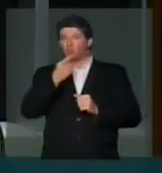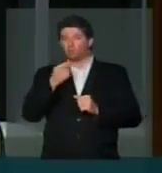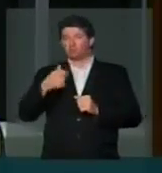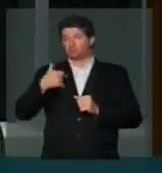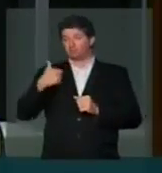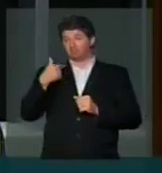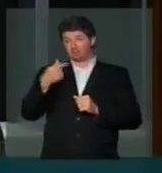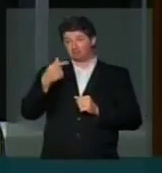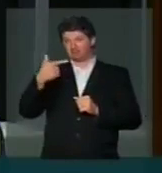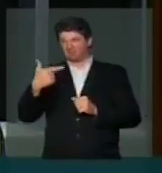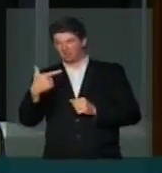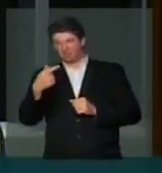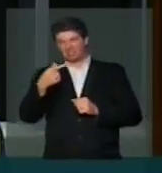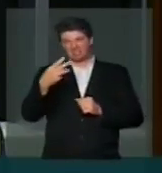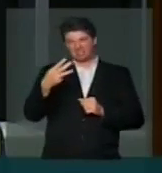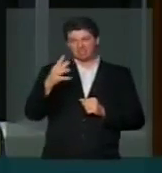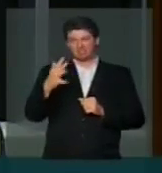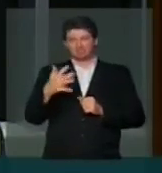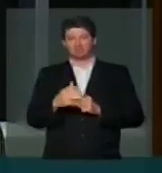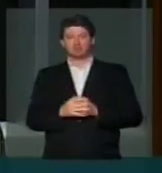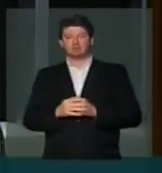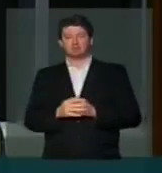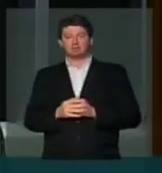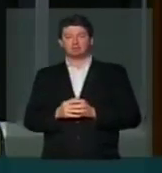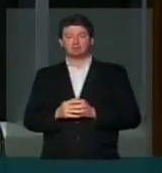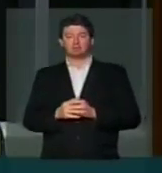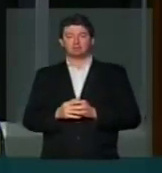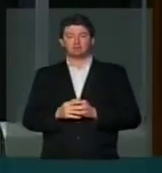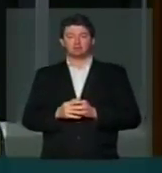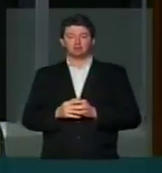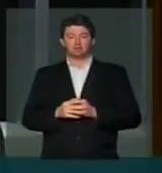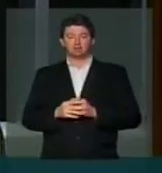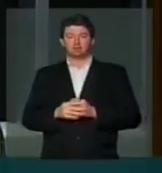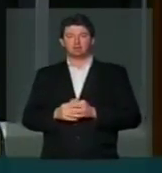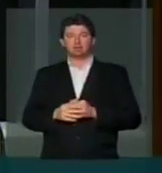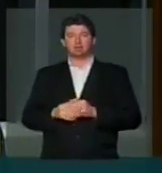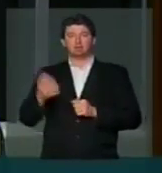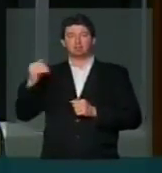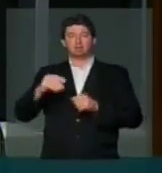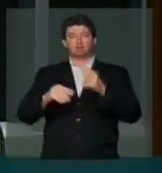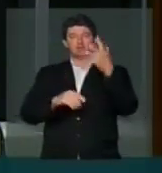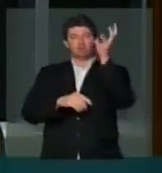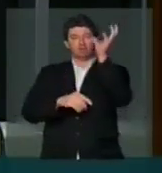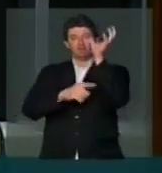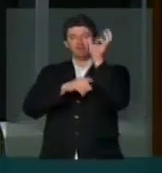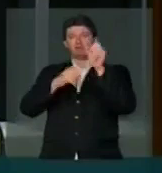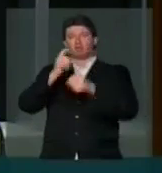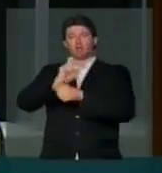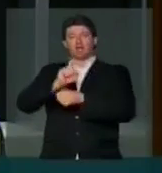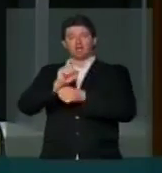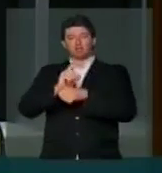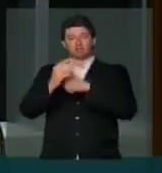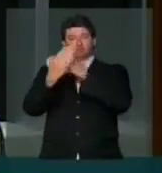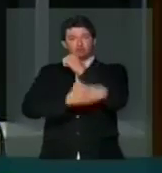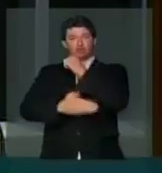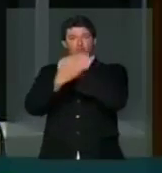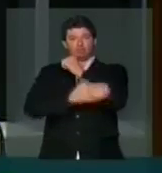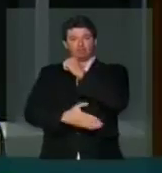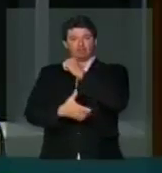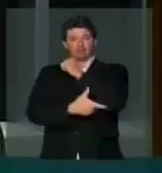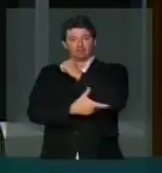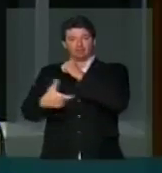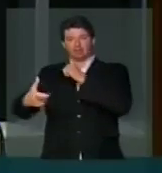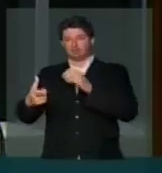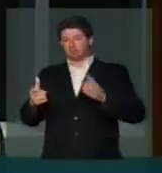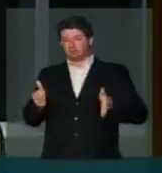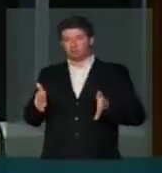72 ou 73 anos, retirou uma parte do caule de um cajueiro para fazer chá para sua nora ou filha, que tinha tido